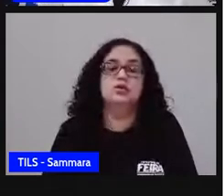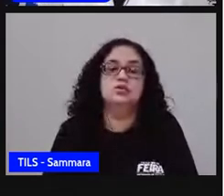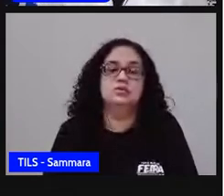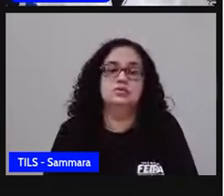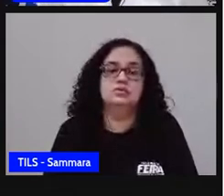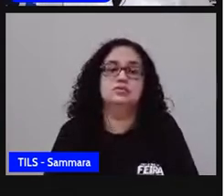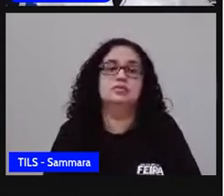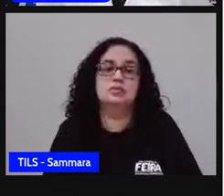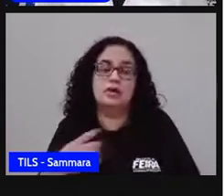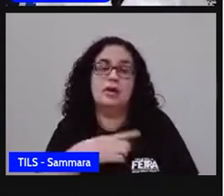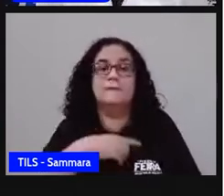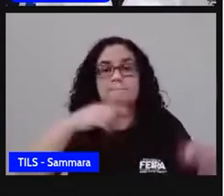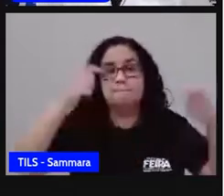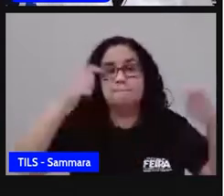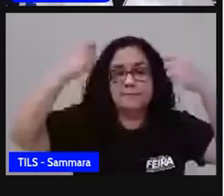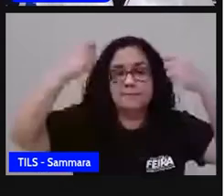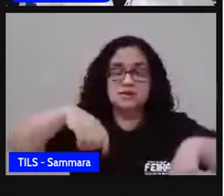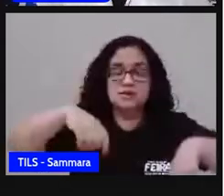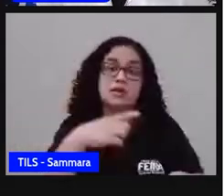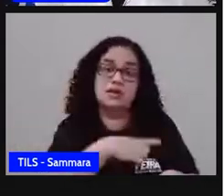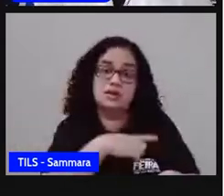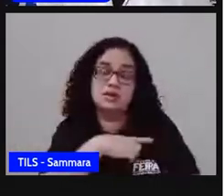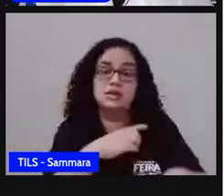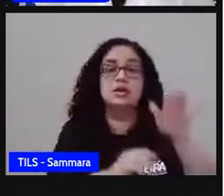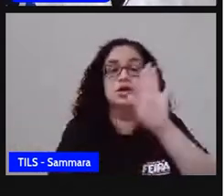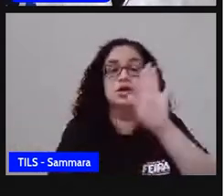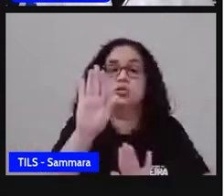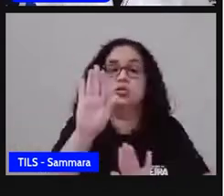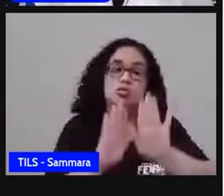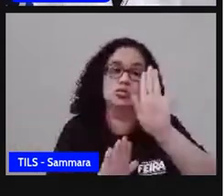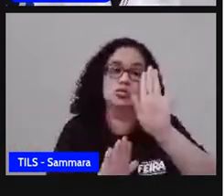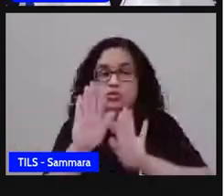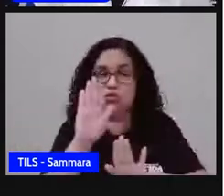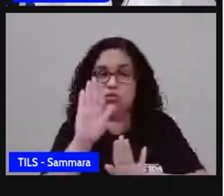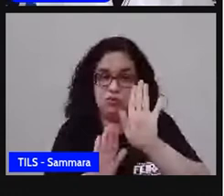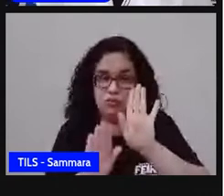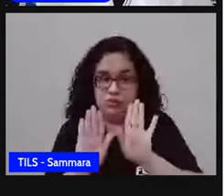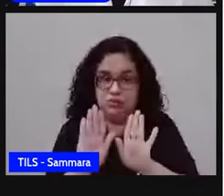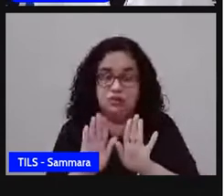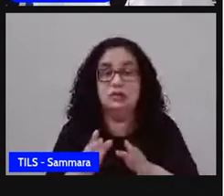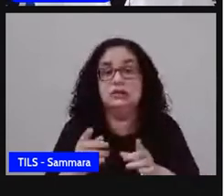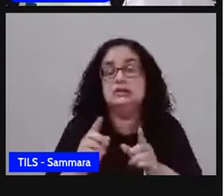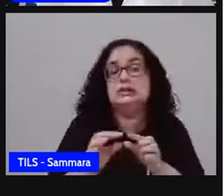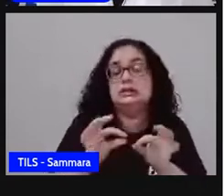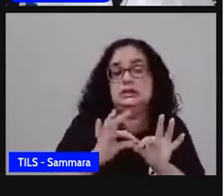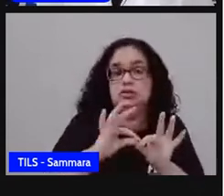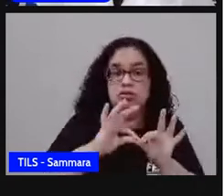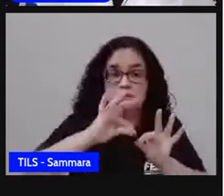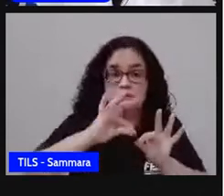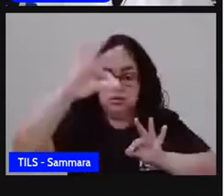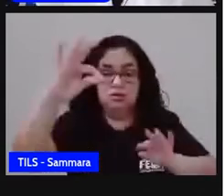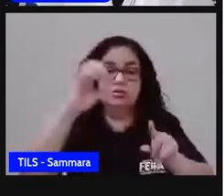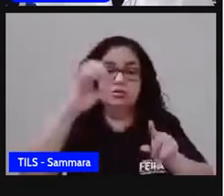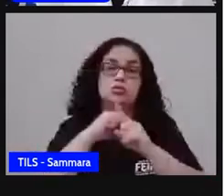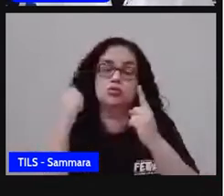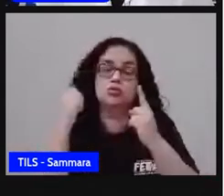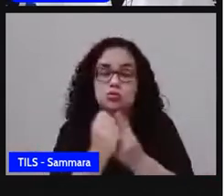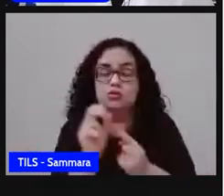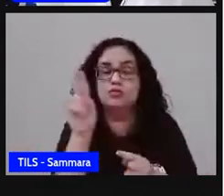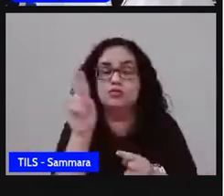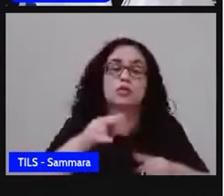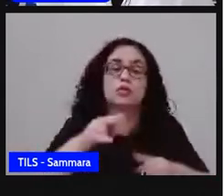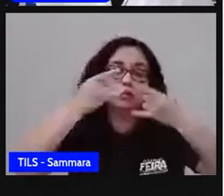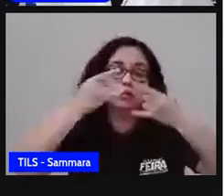que a gente precisa ainda manter os cuidados, né? O distanciamento social, o uso da